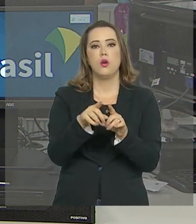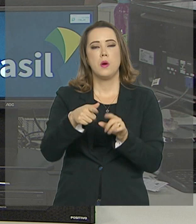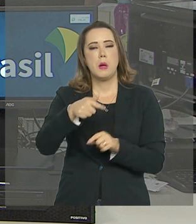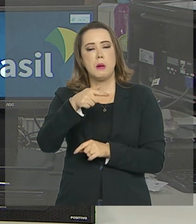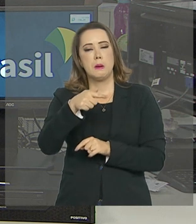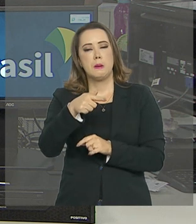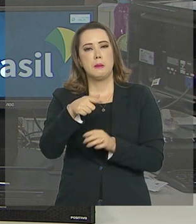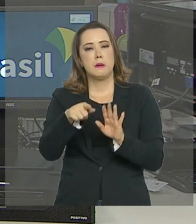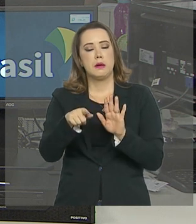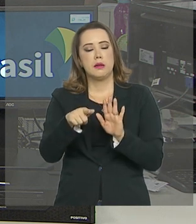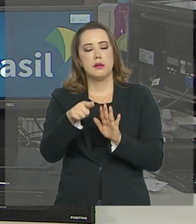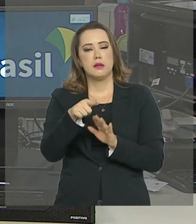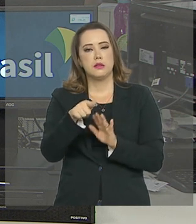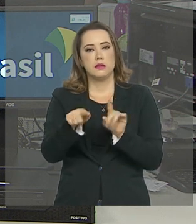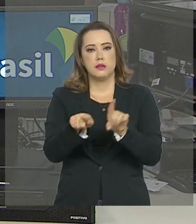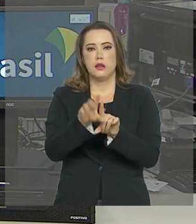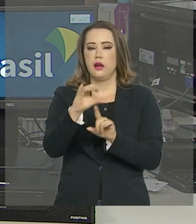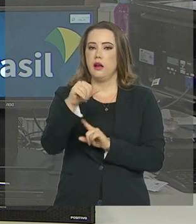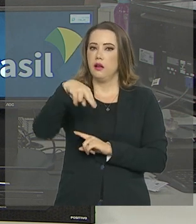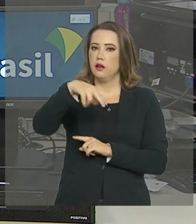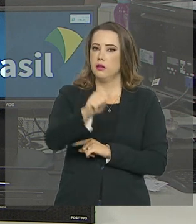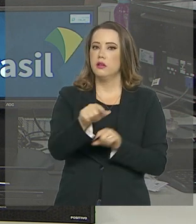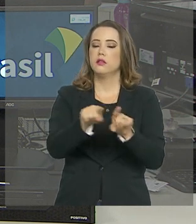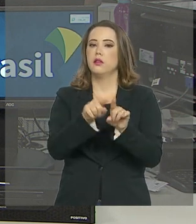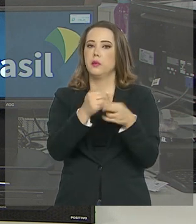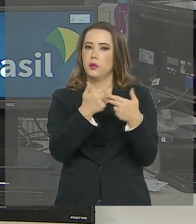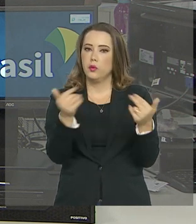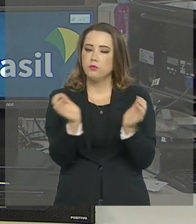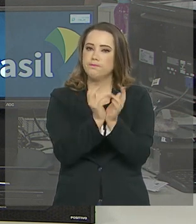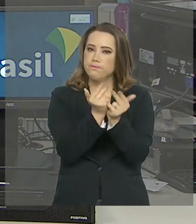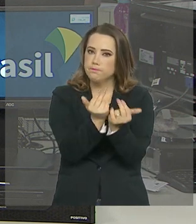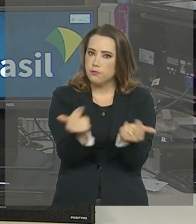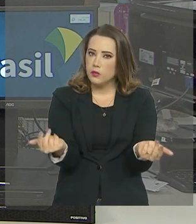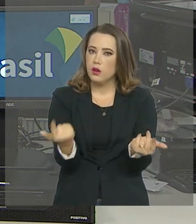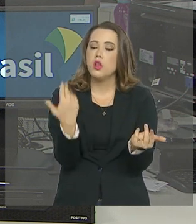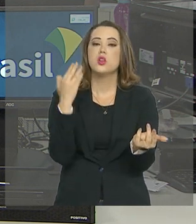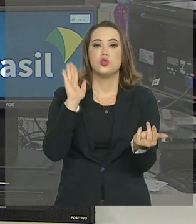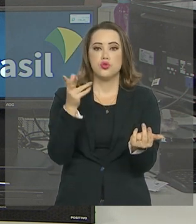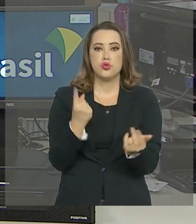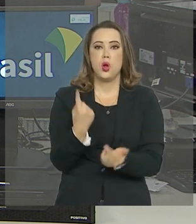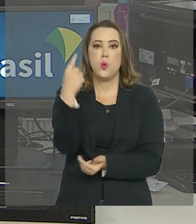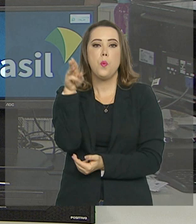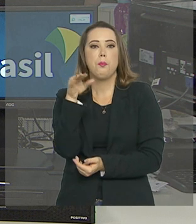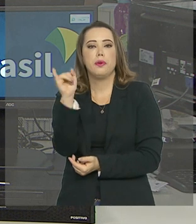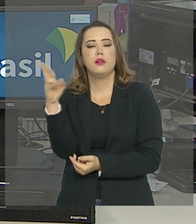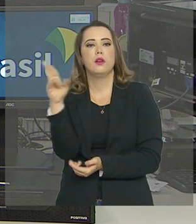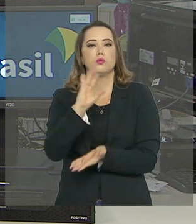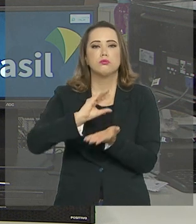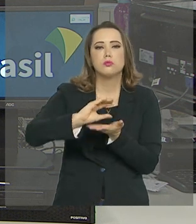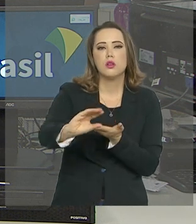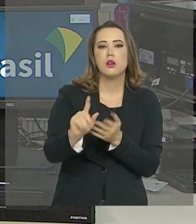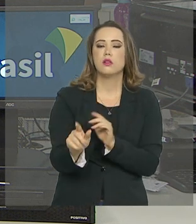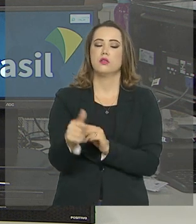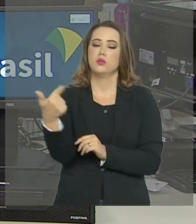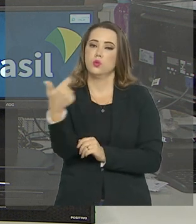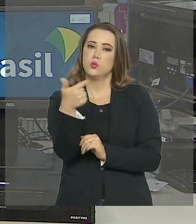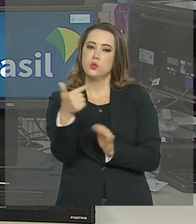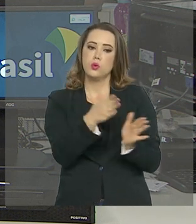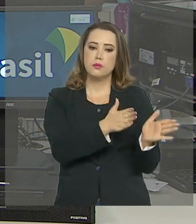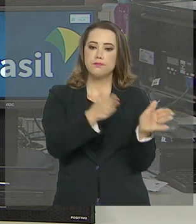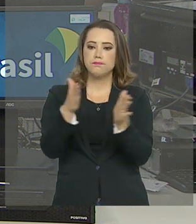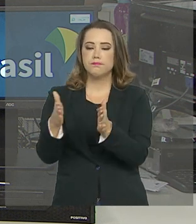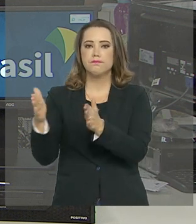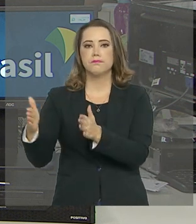frutas e legumes. Até agora, o governo federal já investiu quase um bilhão de reais nas duas primeiras etapas do